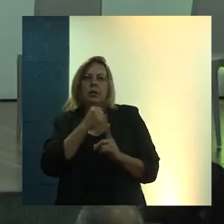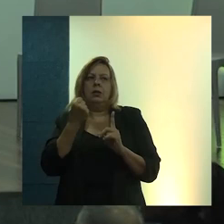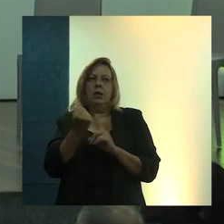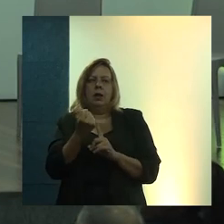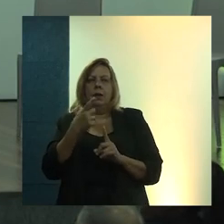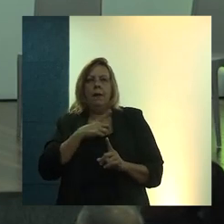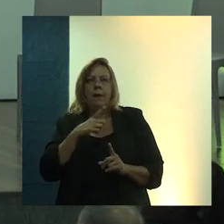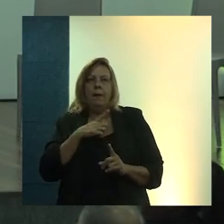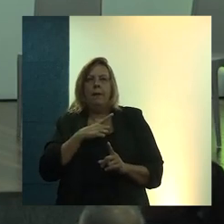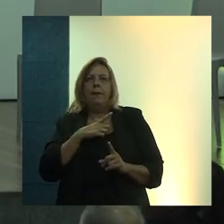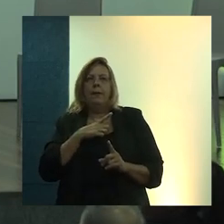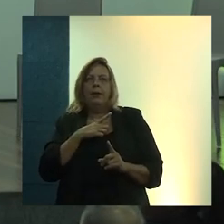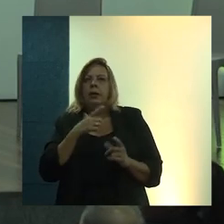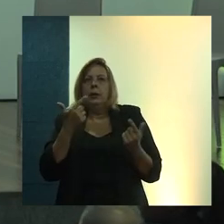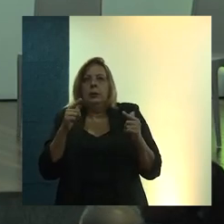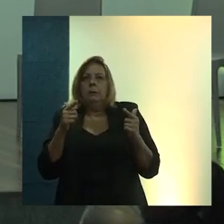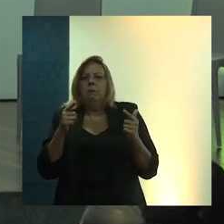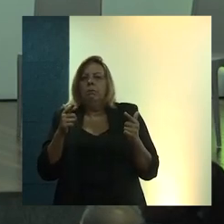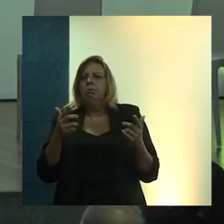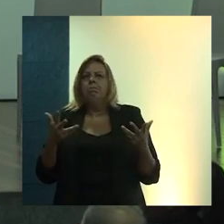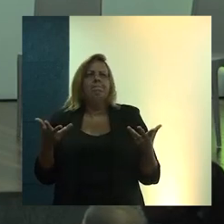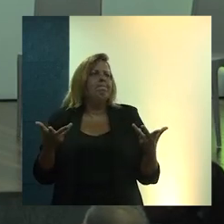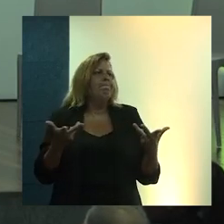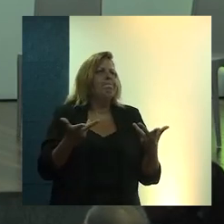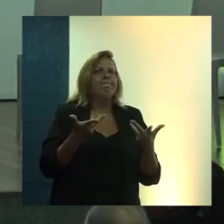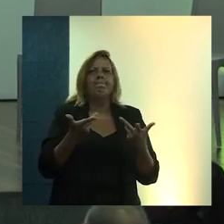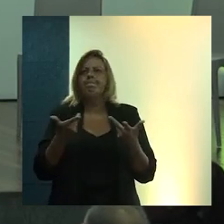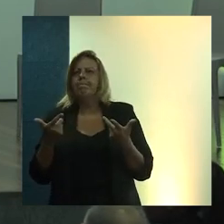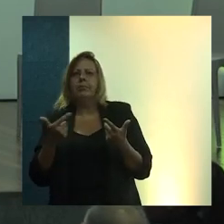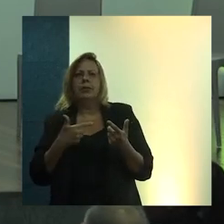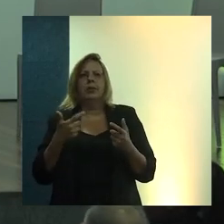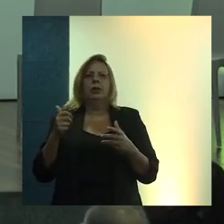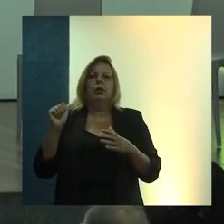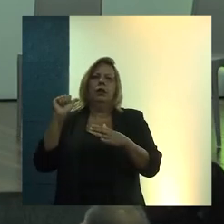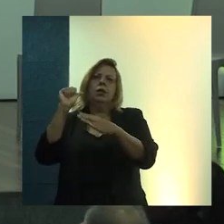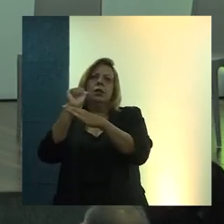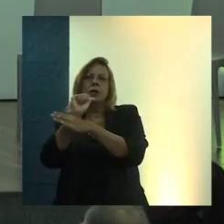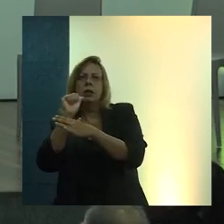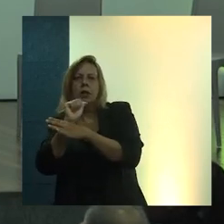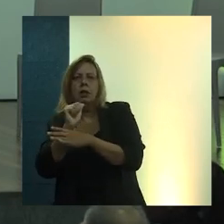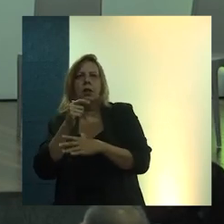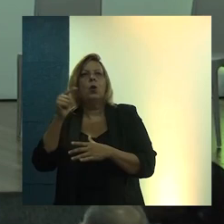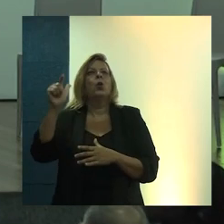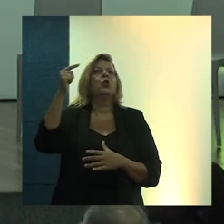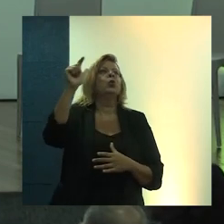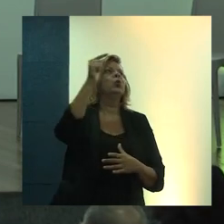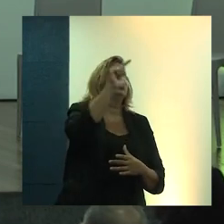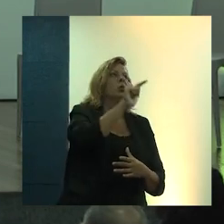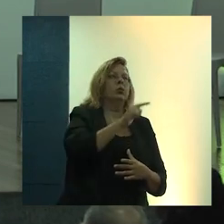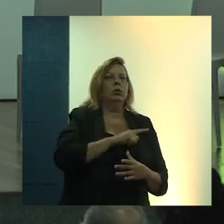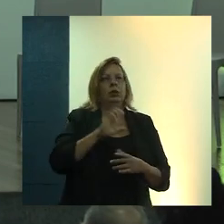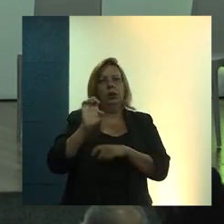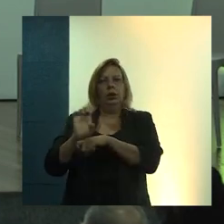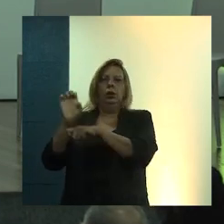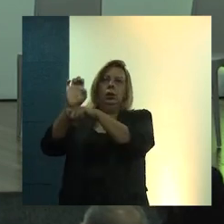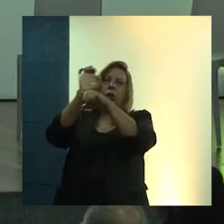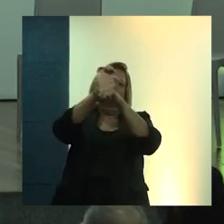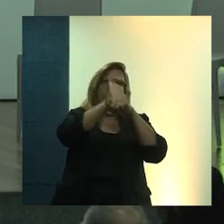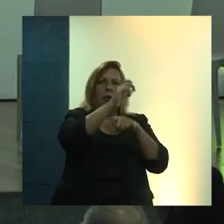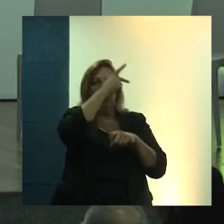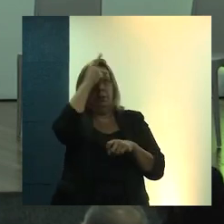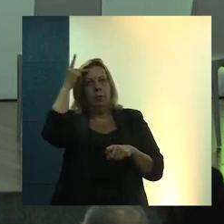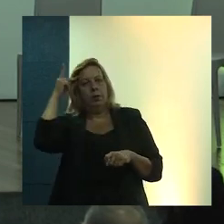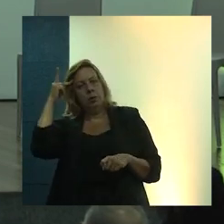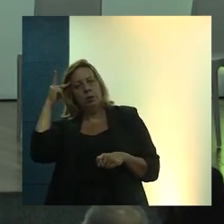capacitado para isso na cidade. Fui buscar assessorias em outros lugares do Brasil, mas, sobretudo, a gente capacitava